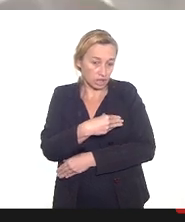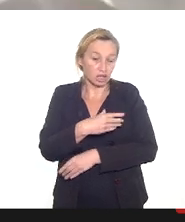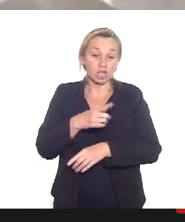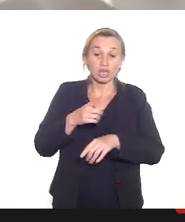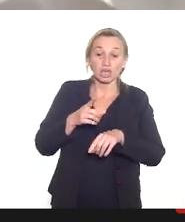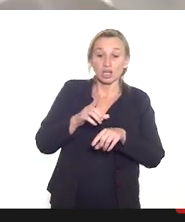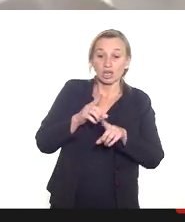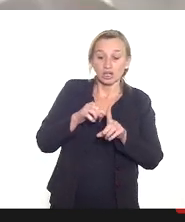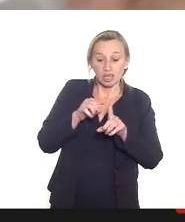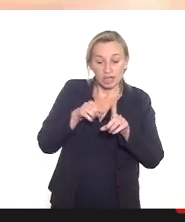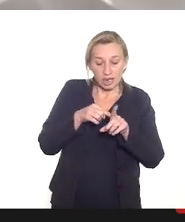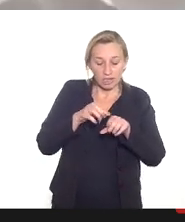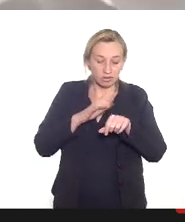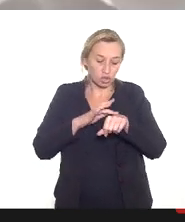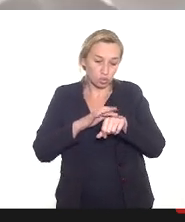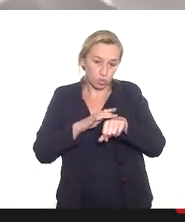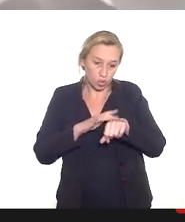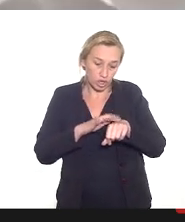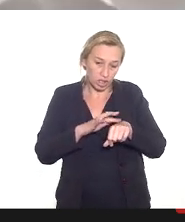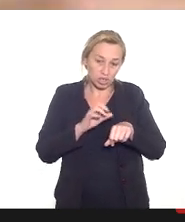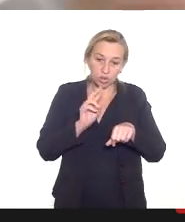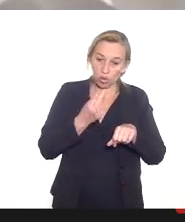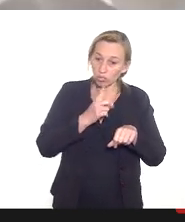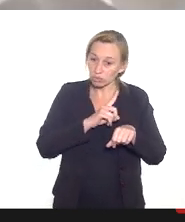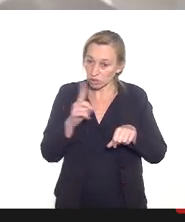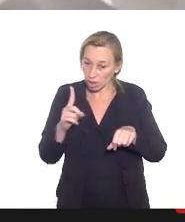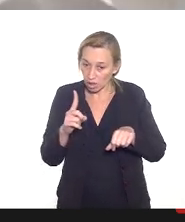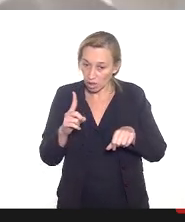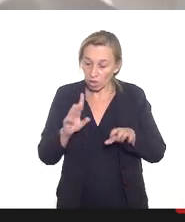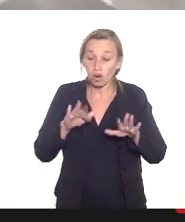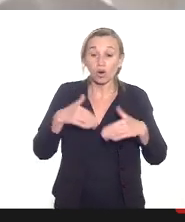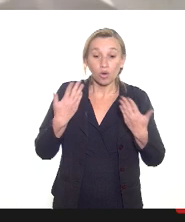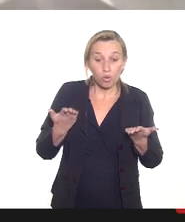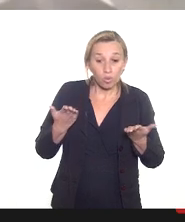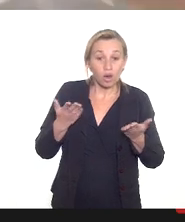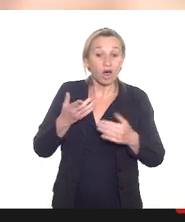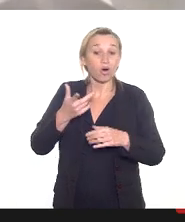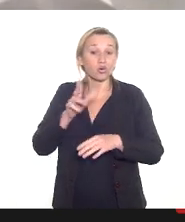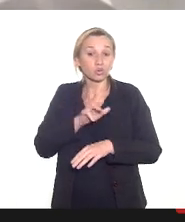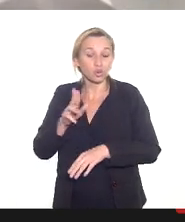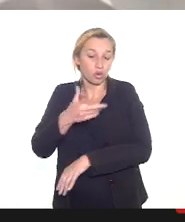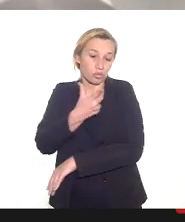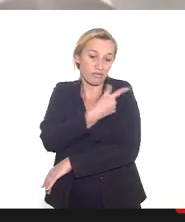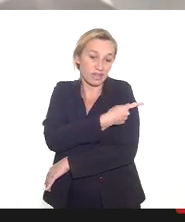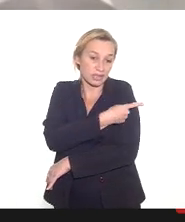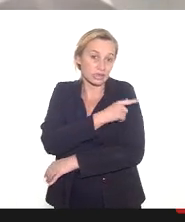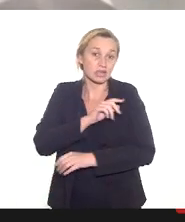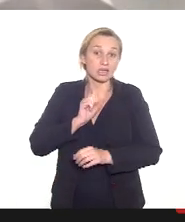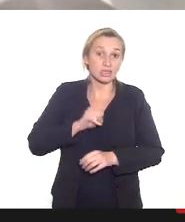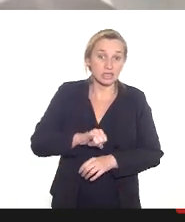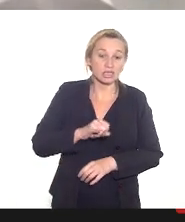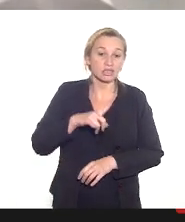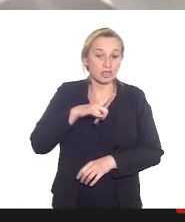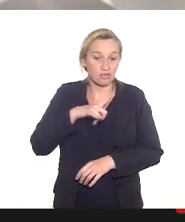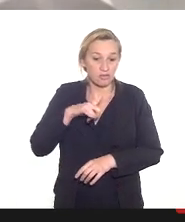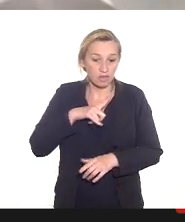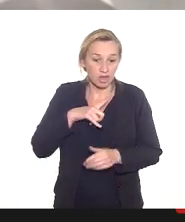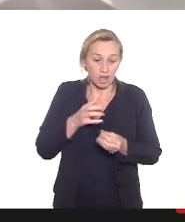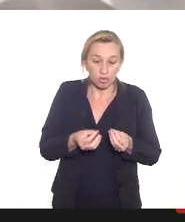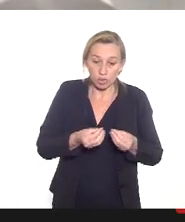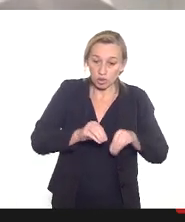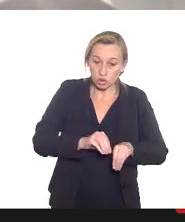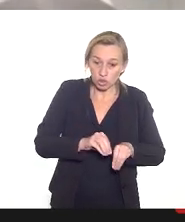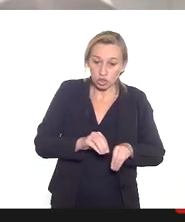precisa de atestado não precisa de atestado qual a vacina que pode tomar e se houver prejuízo de